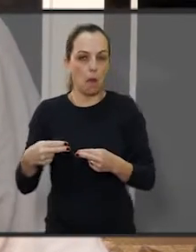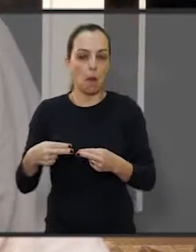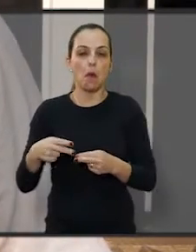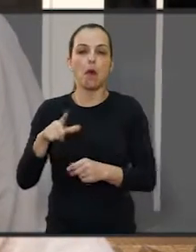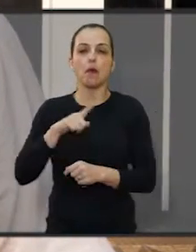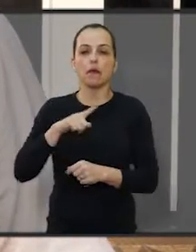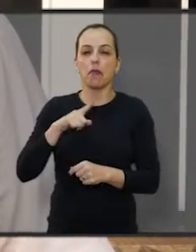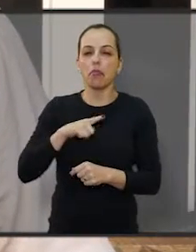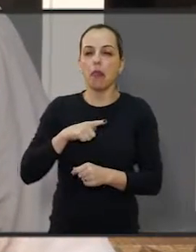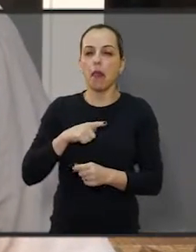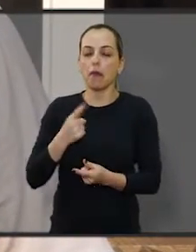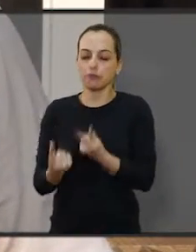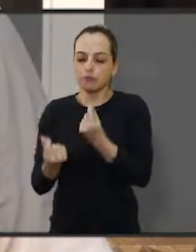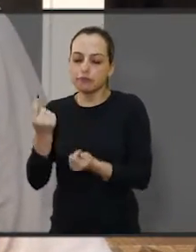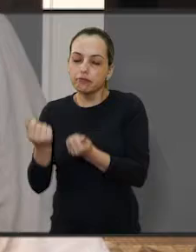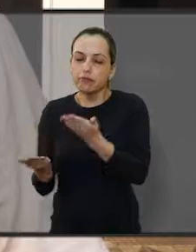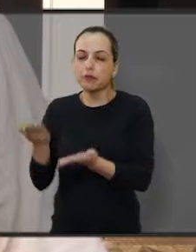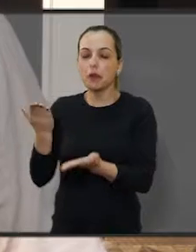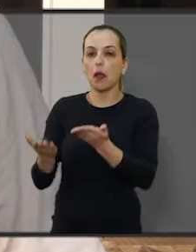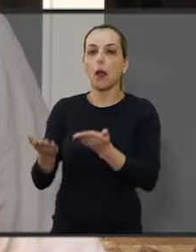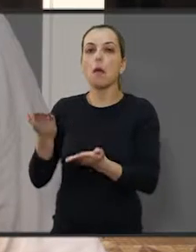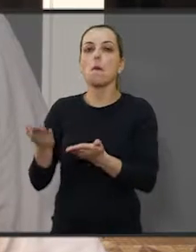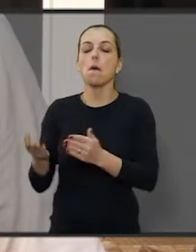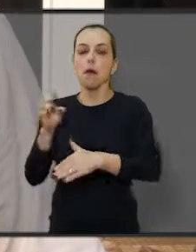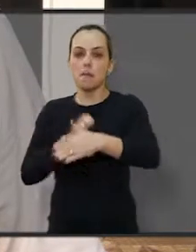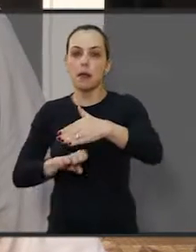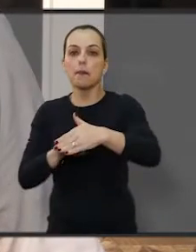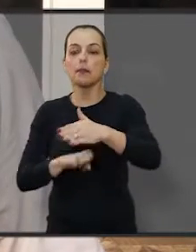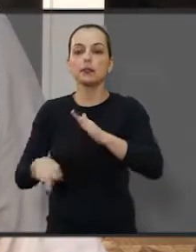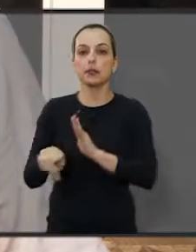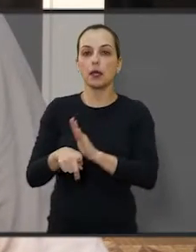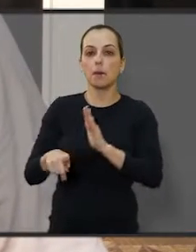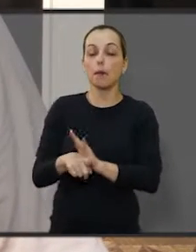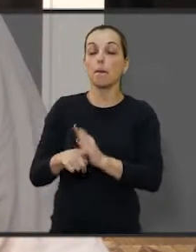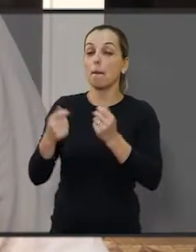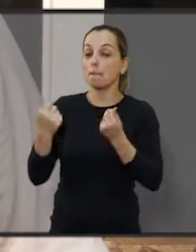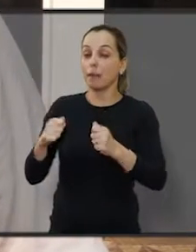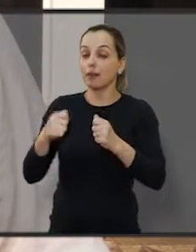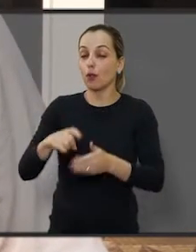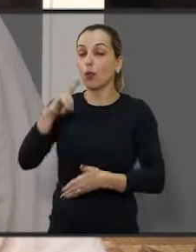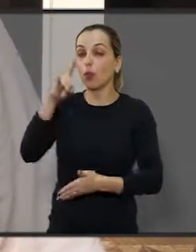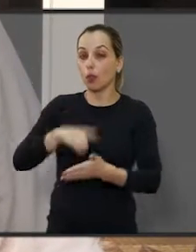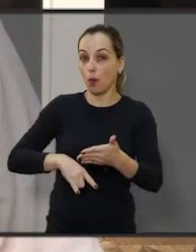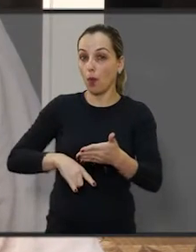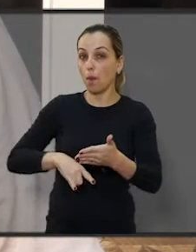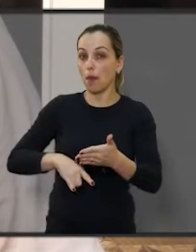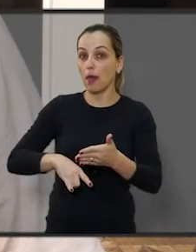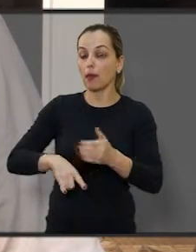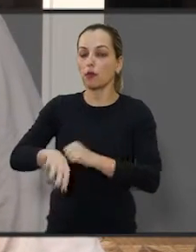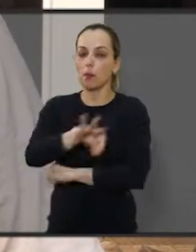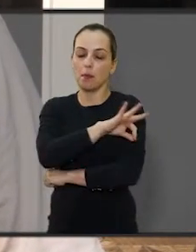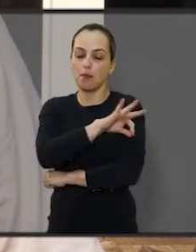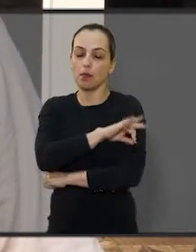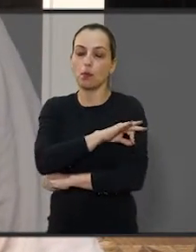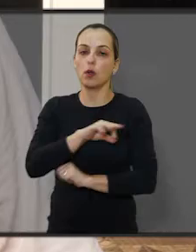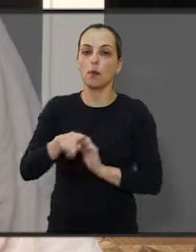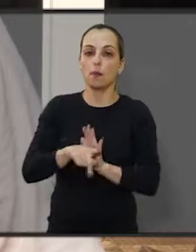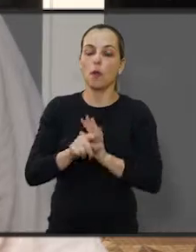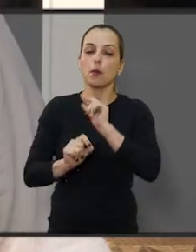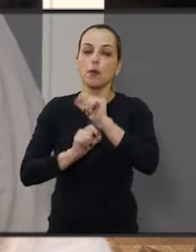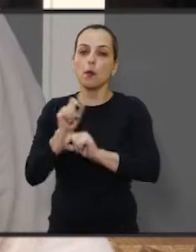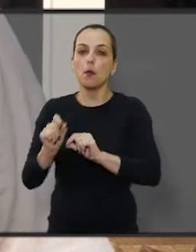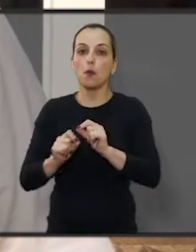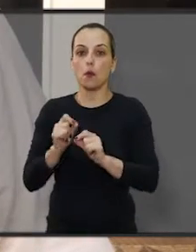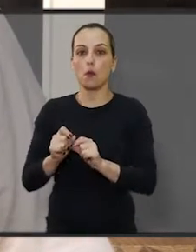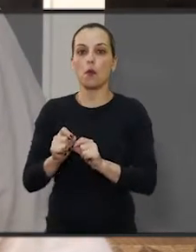fazer e qualquer licitação que a gente vai fazer para nossas empresas, precisa da certidão imobiliária da prefeitura.